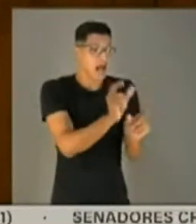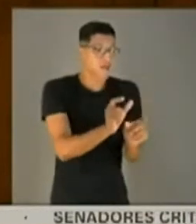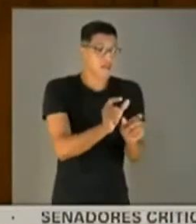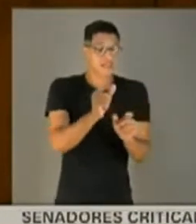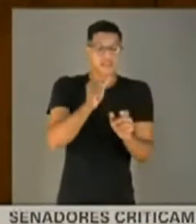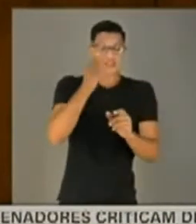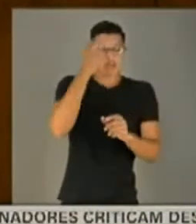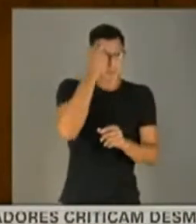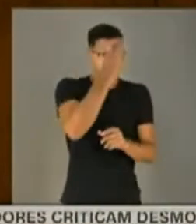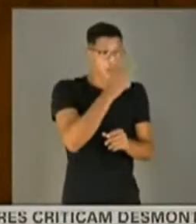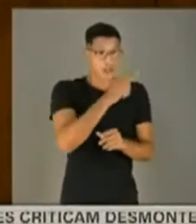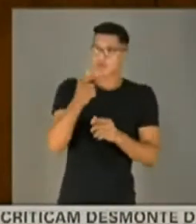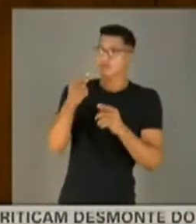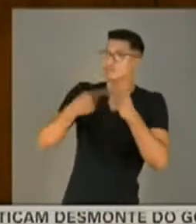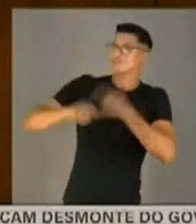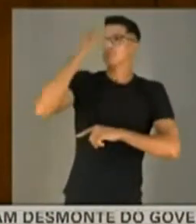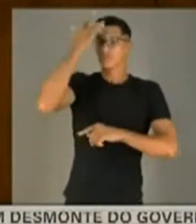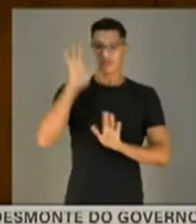resistir ou contradizer.